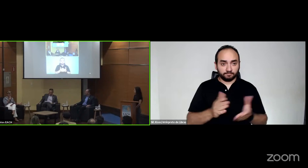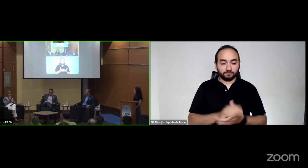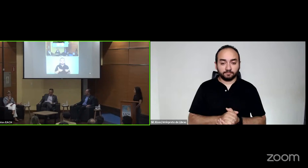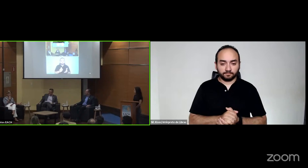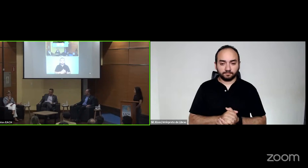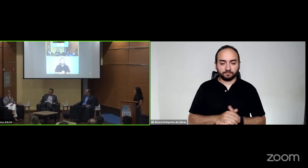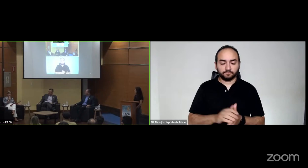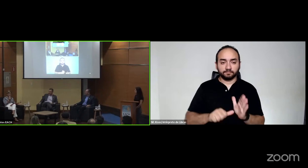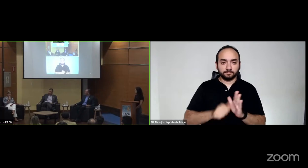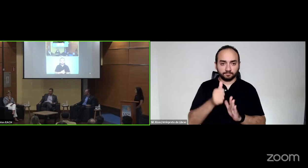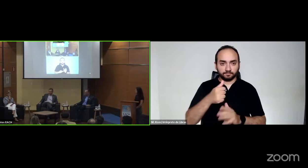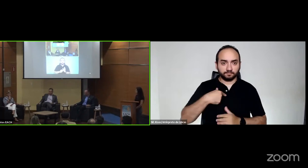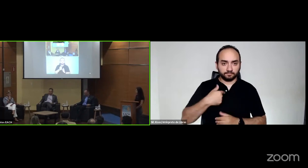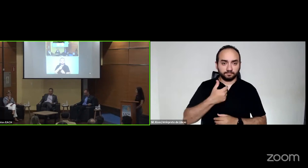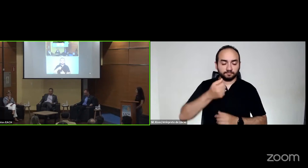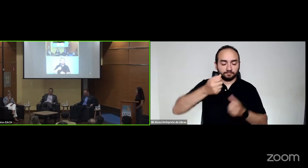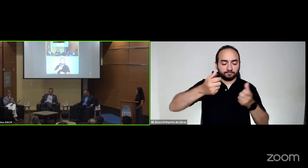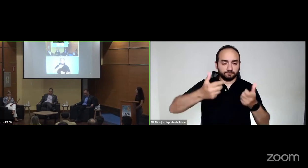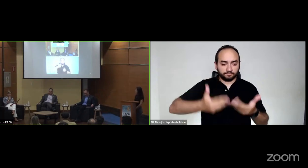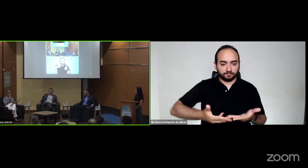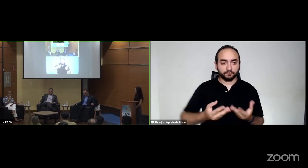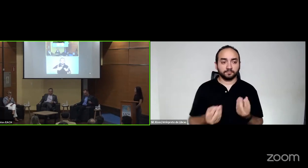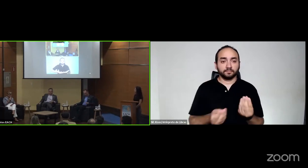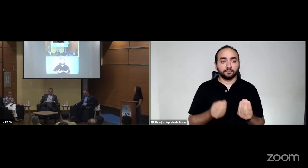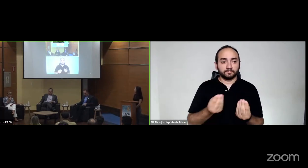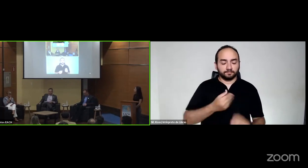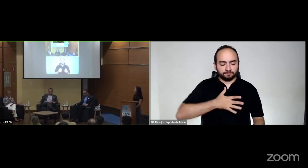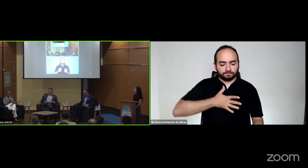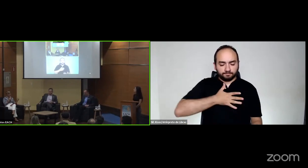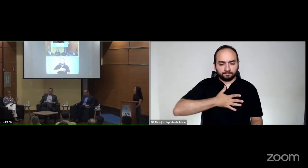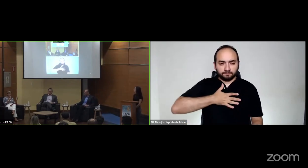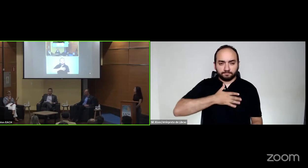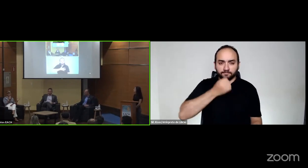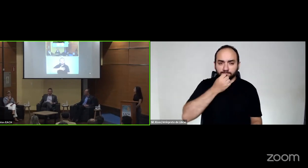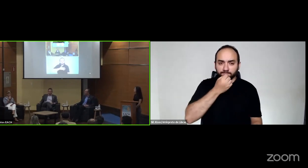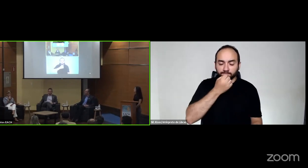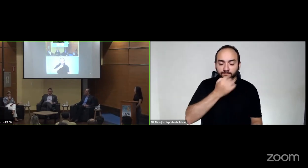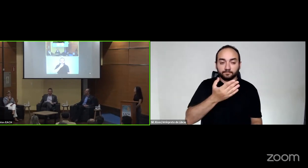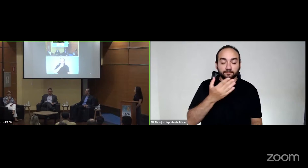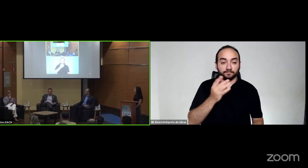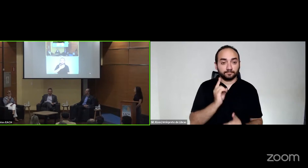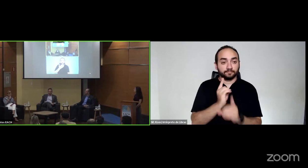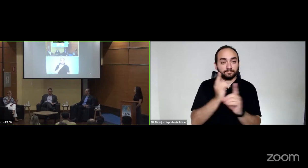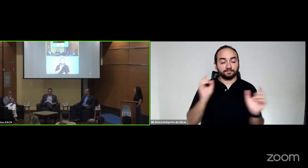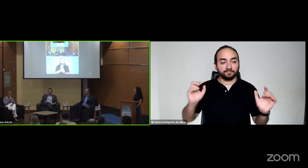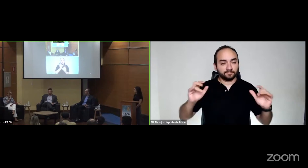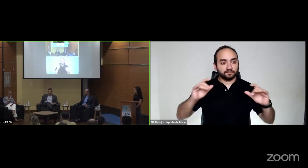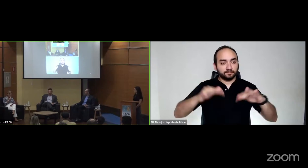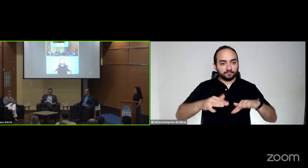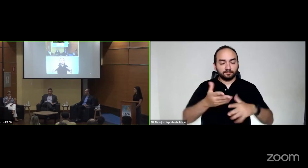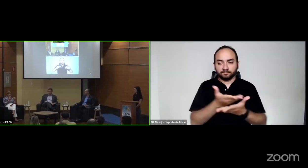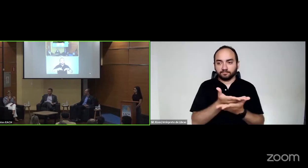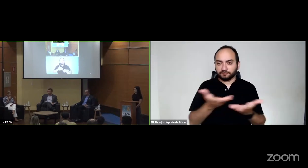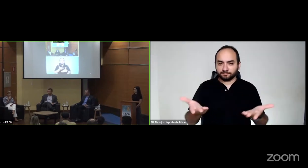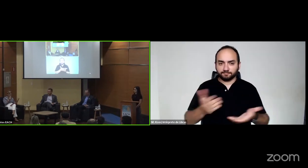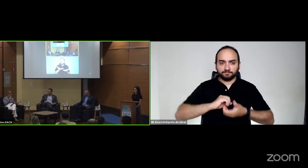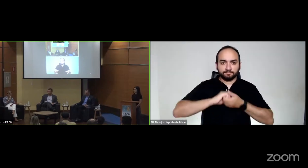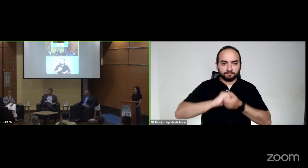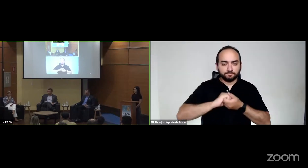Primeiramente, eu gostaria de expressar a minha satisfação de reencontrar aqui parceiros,